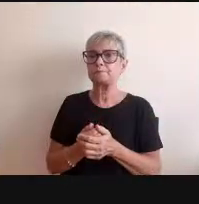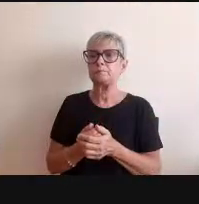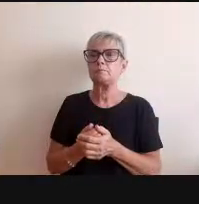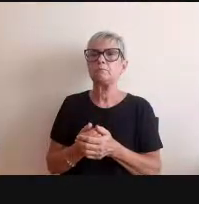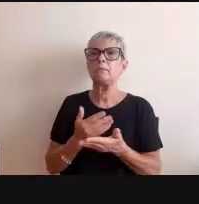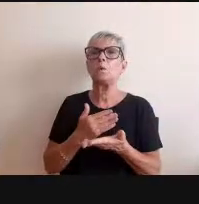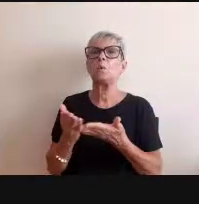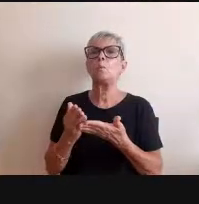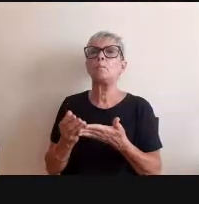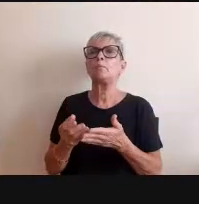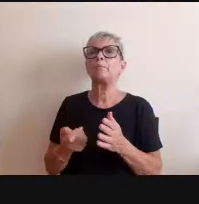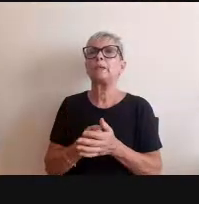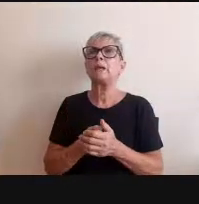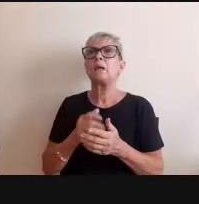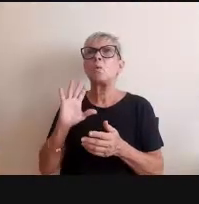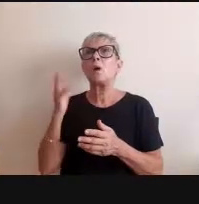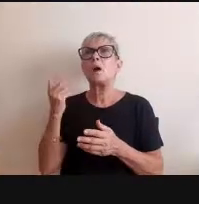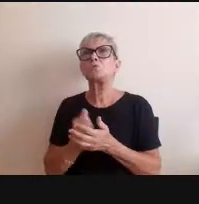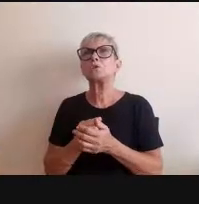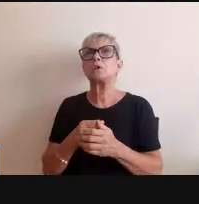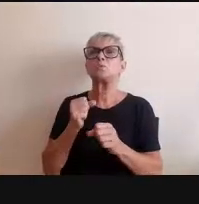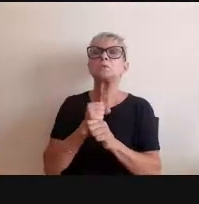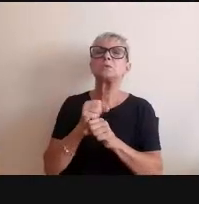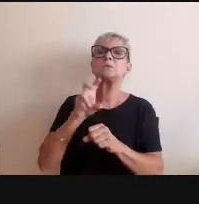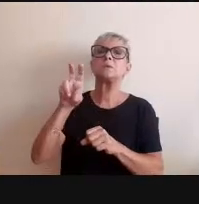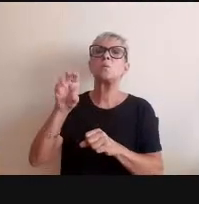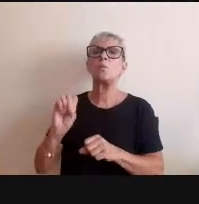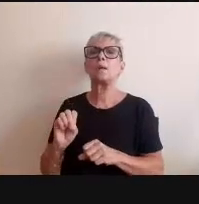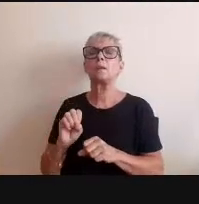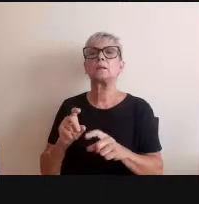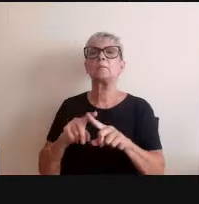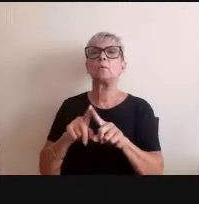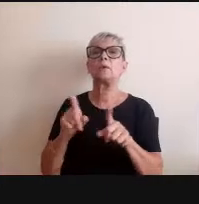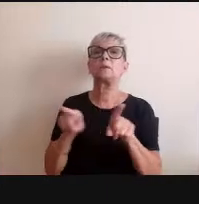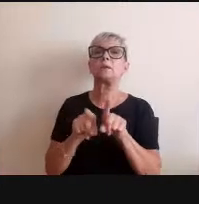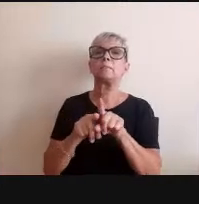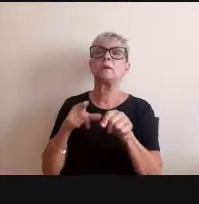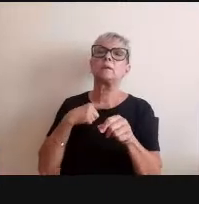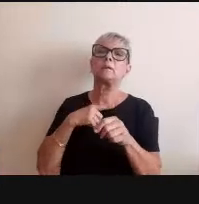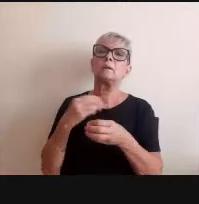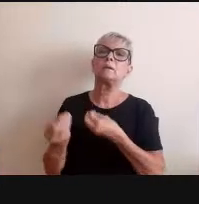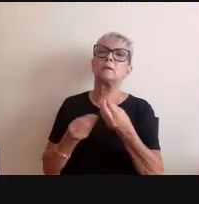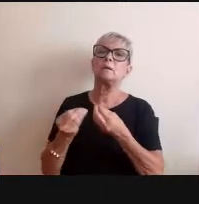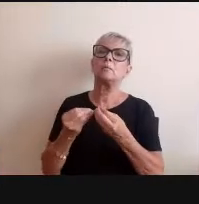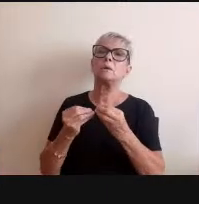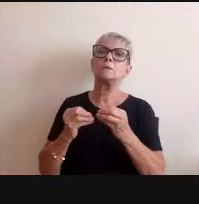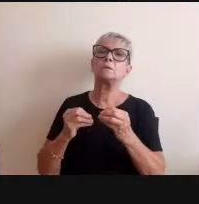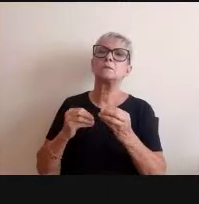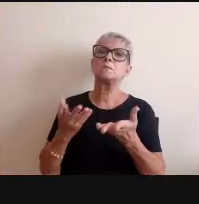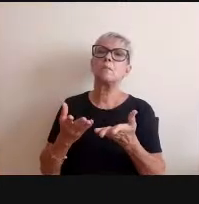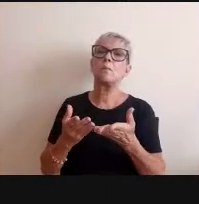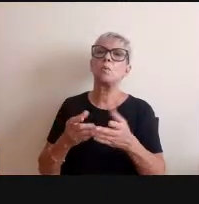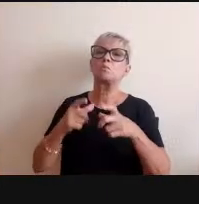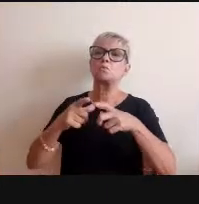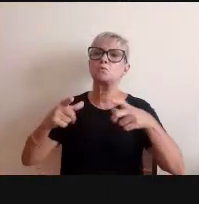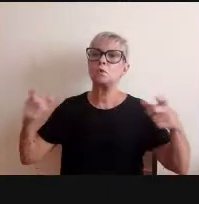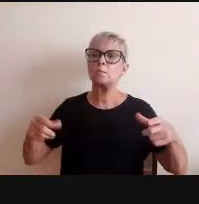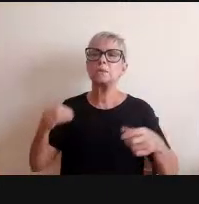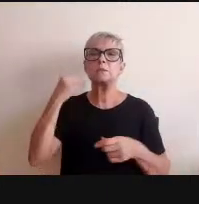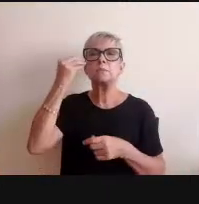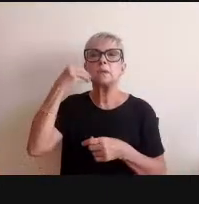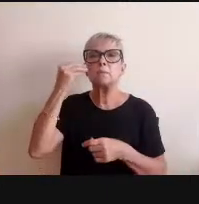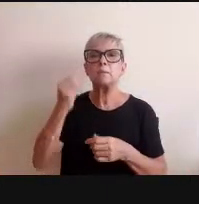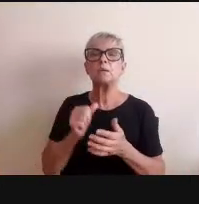década de 50 por quê? porque ali também estão tendo as grandes os grandes experimentos com bombas atômicas